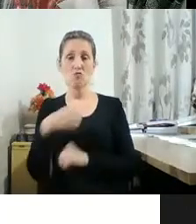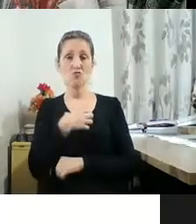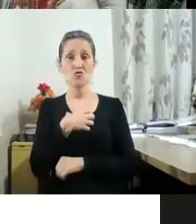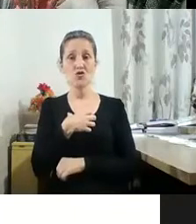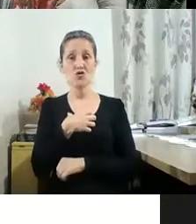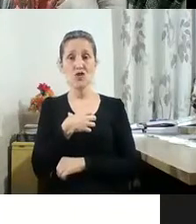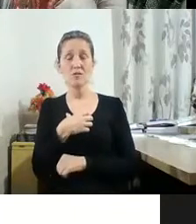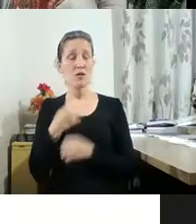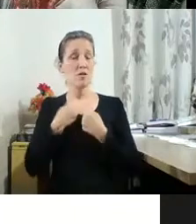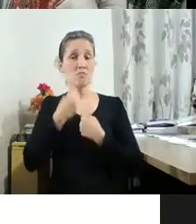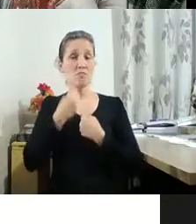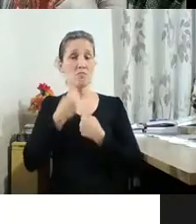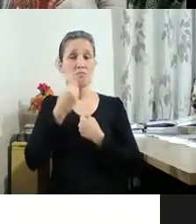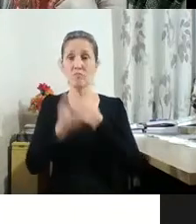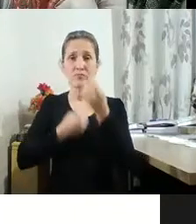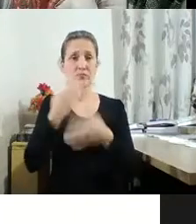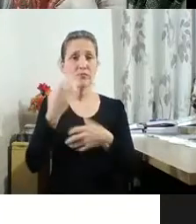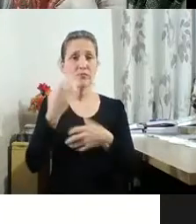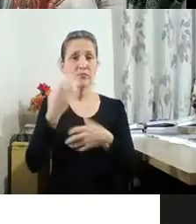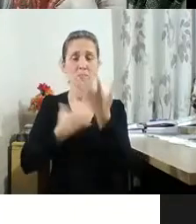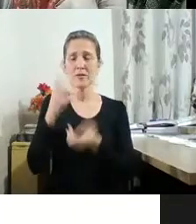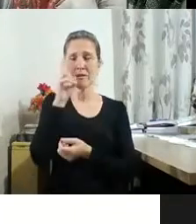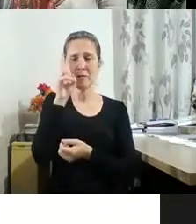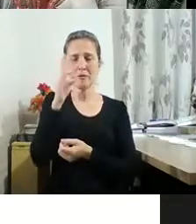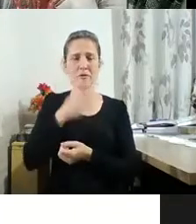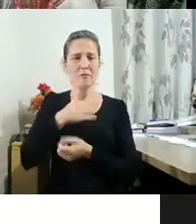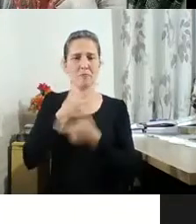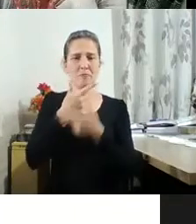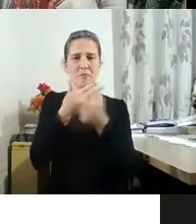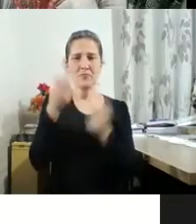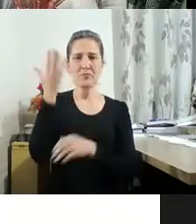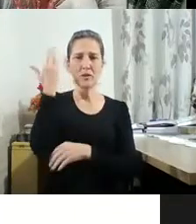forma de eu expressar o meu mundo, duas minhas